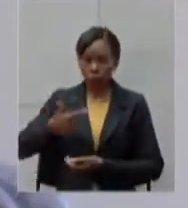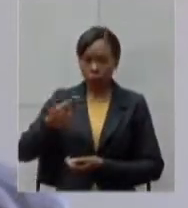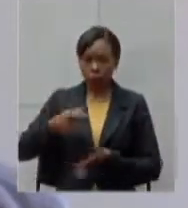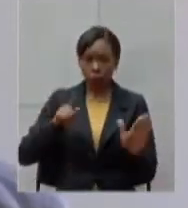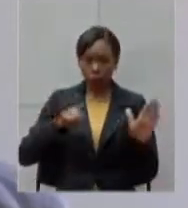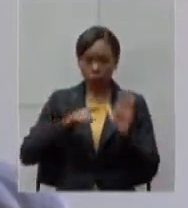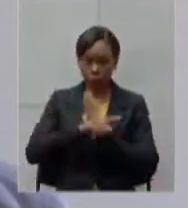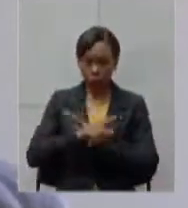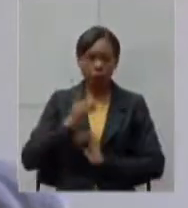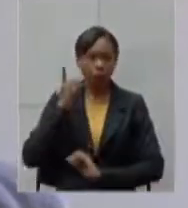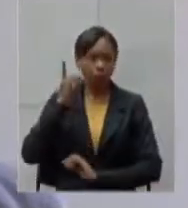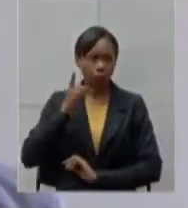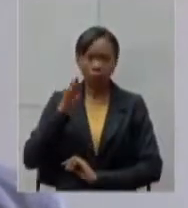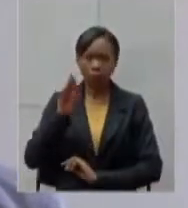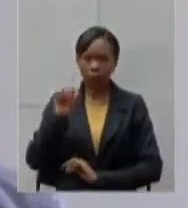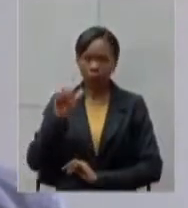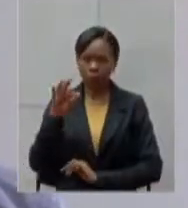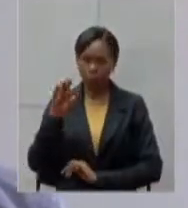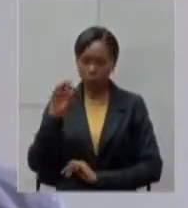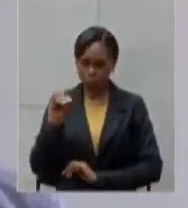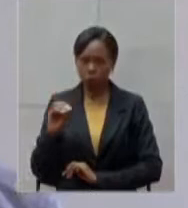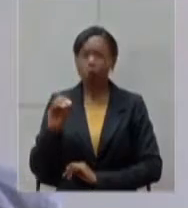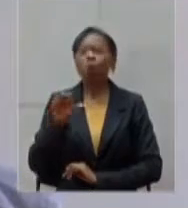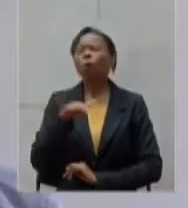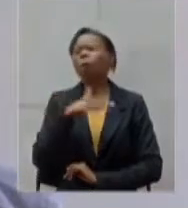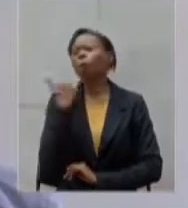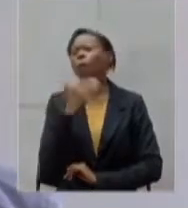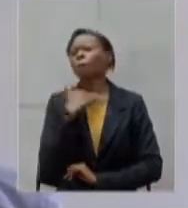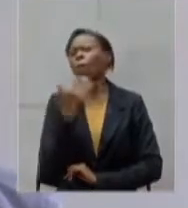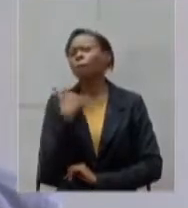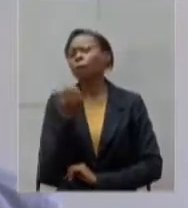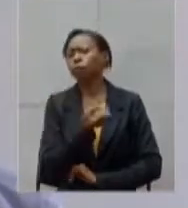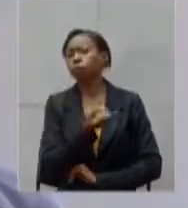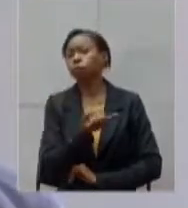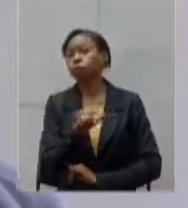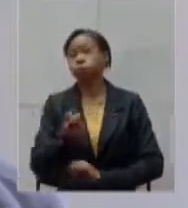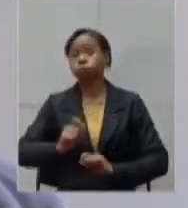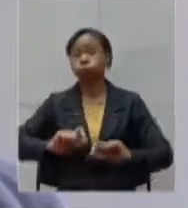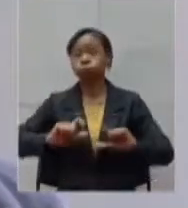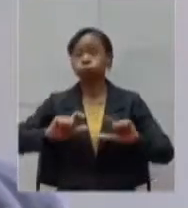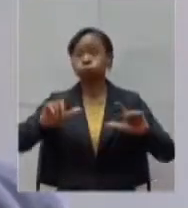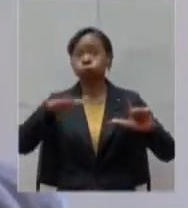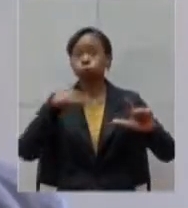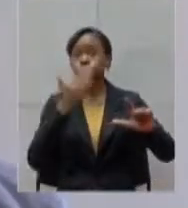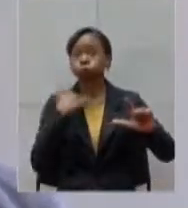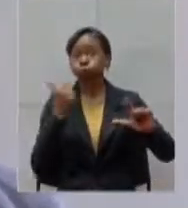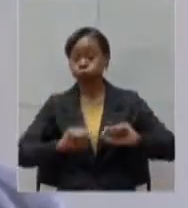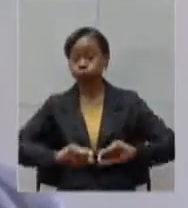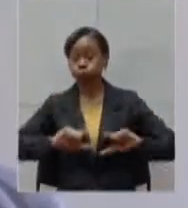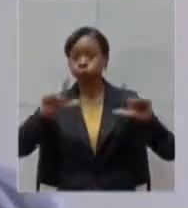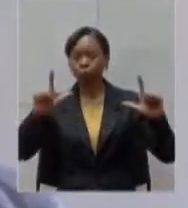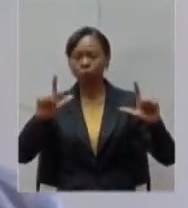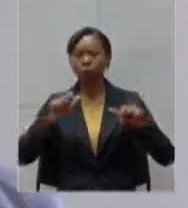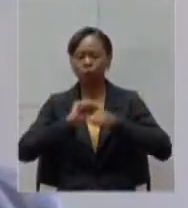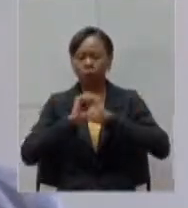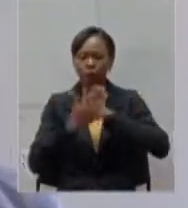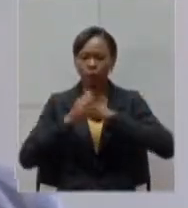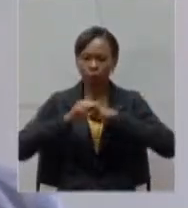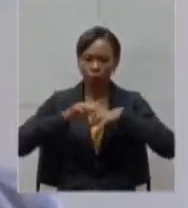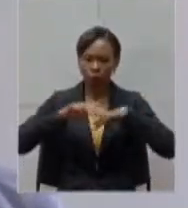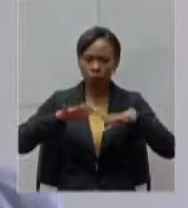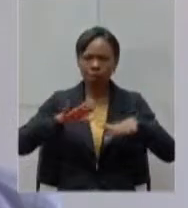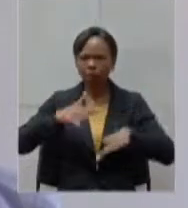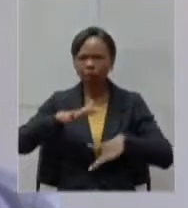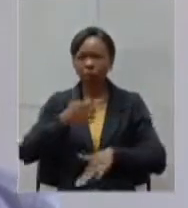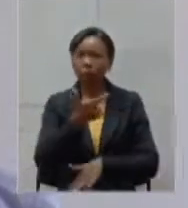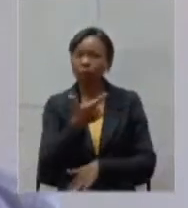os números de morte pela covid crescem diariamente o pico da pandemia está previsto para o dia 26